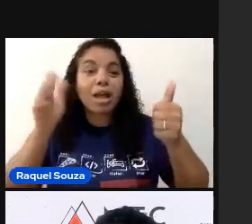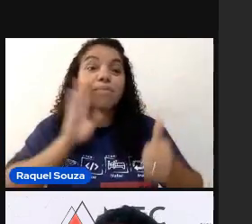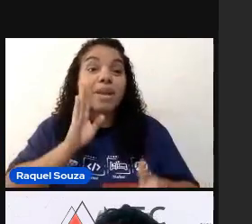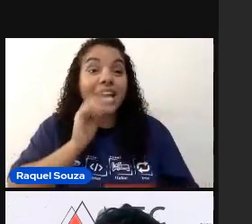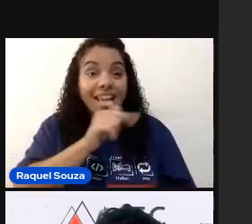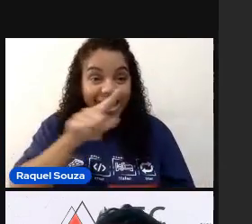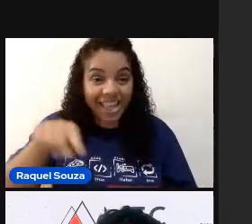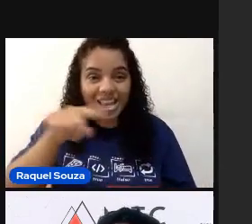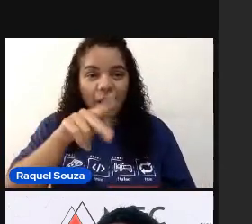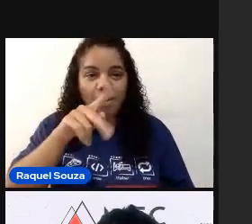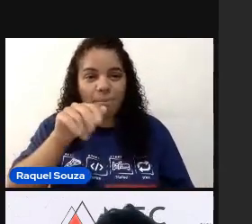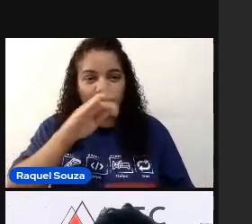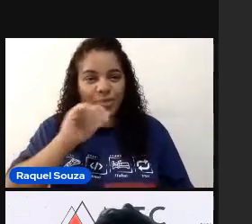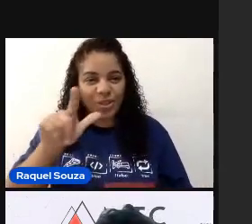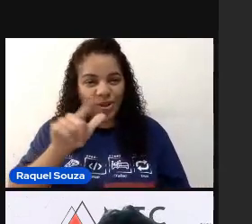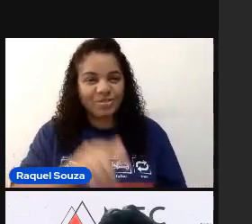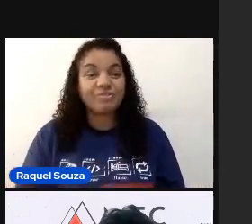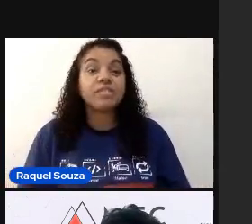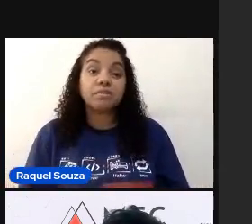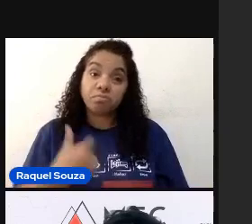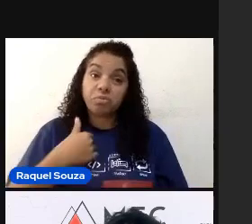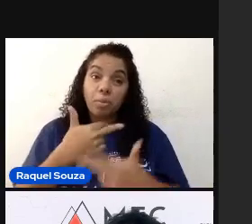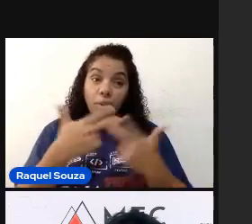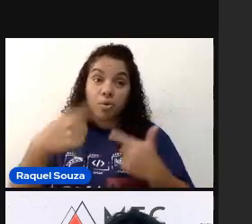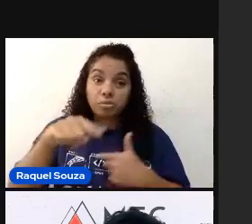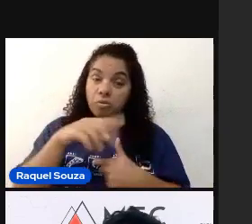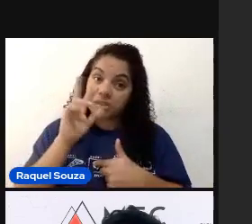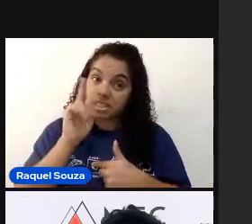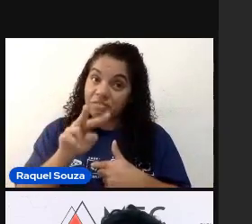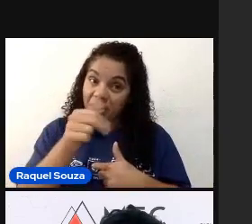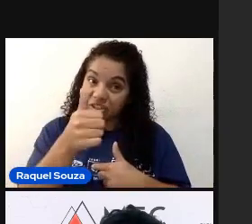o Patrol. Então, é uma coisa para vocês ficarem de olho.